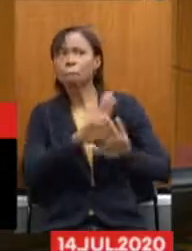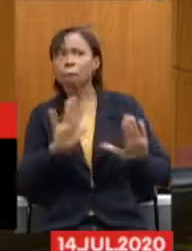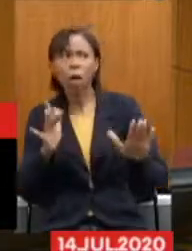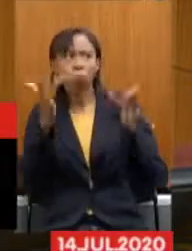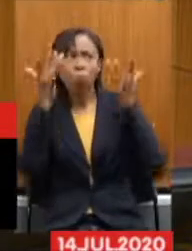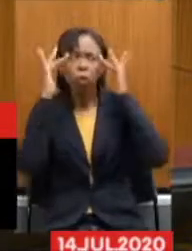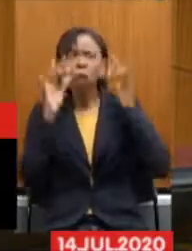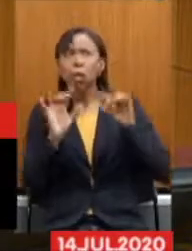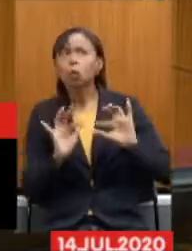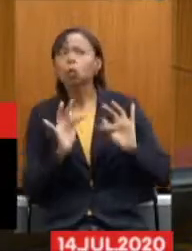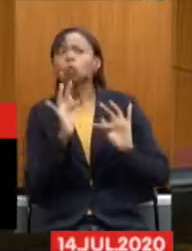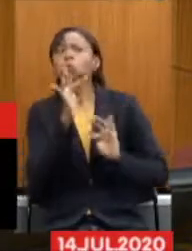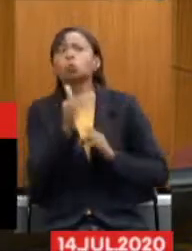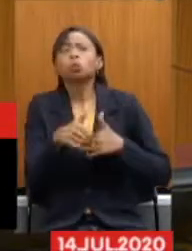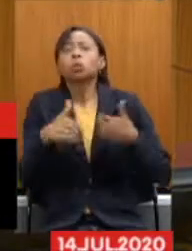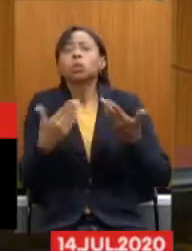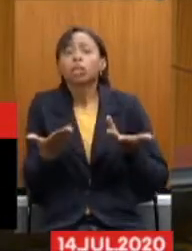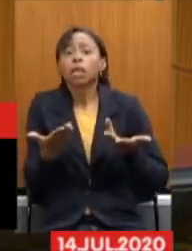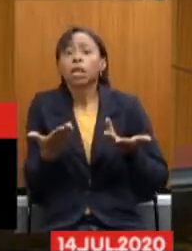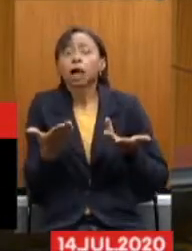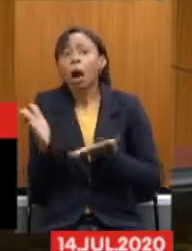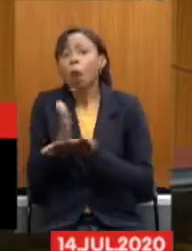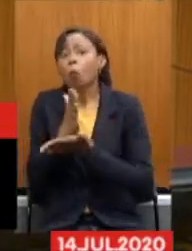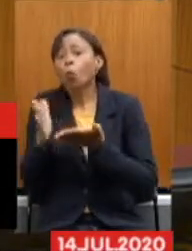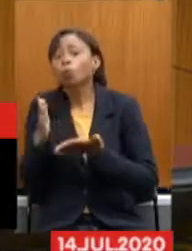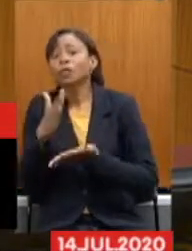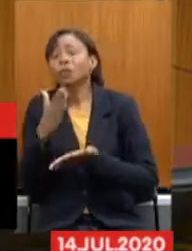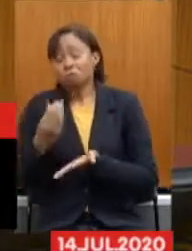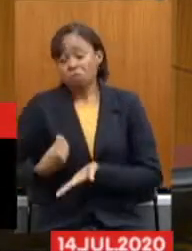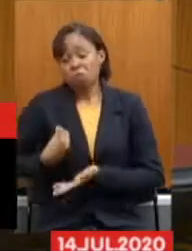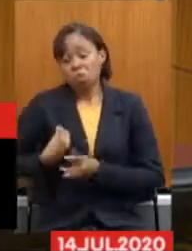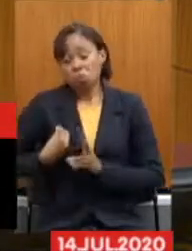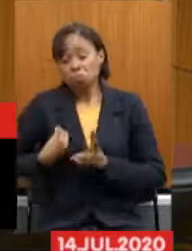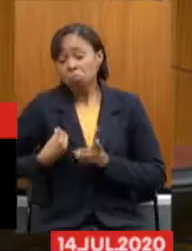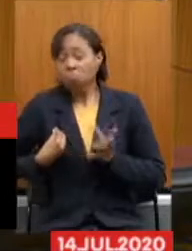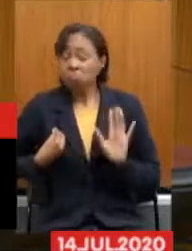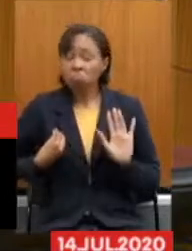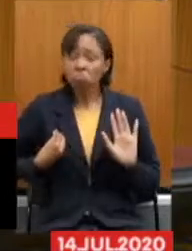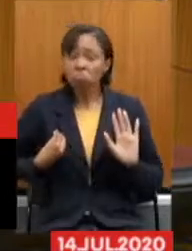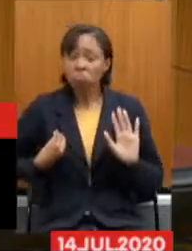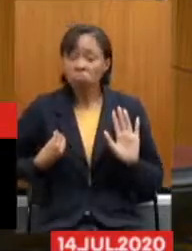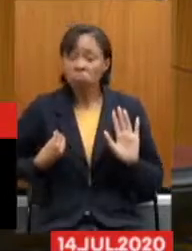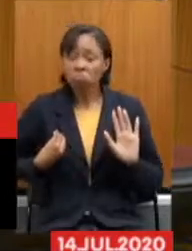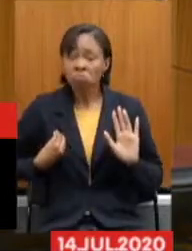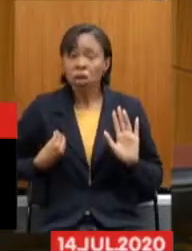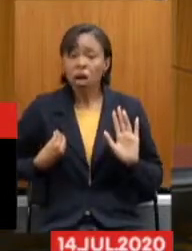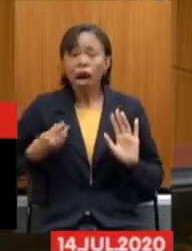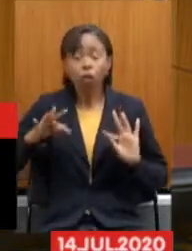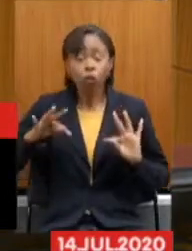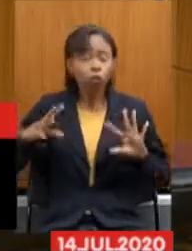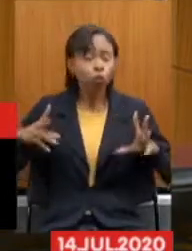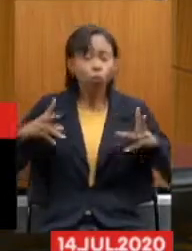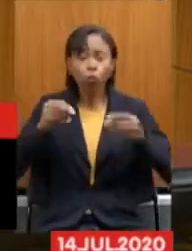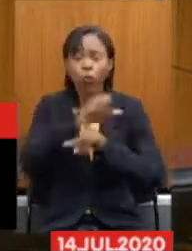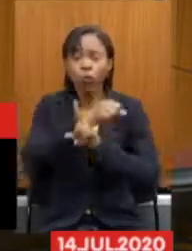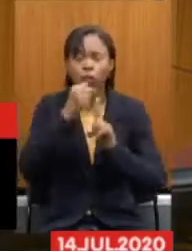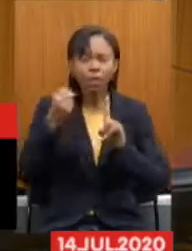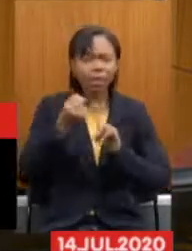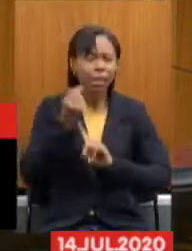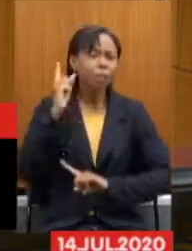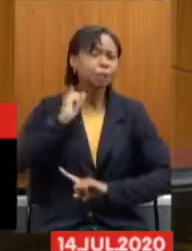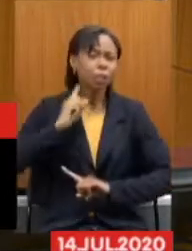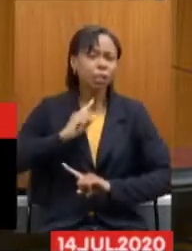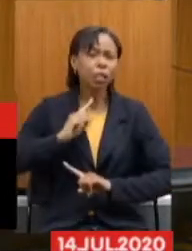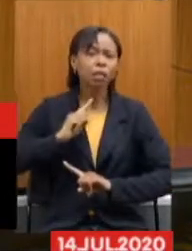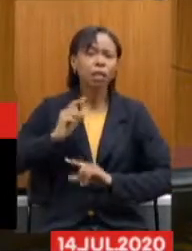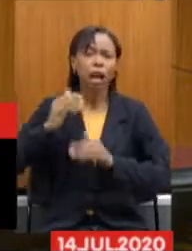servidores que sobreviverem depois que acabar a pandemia, toda a sociedade mineira vai ser grata